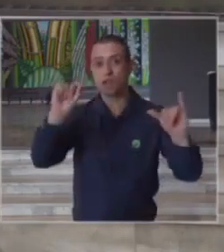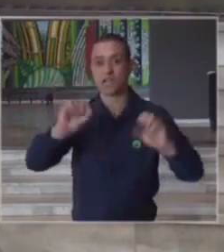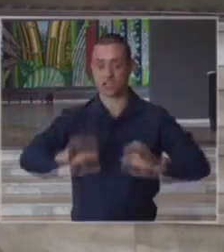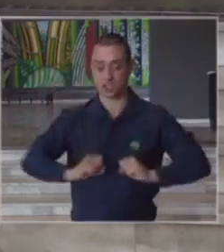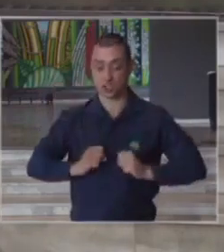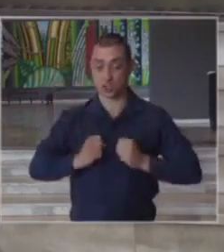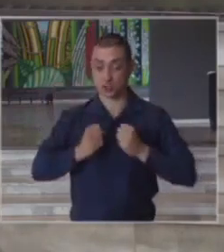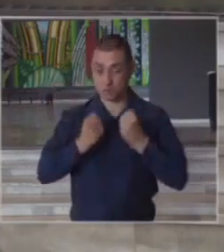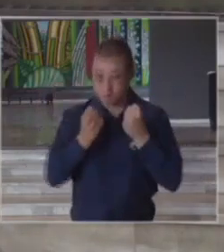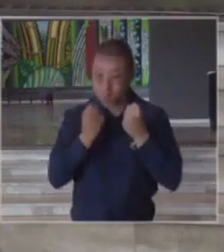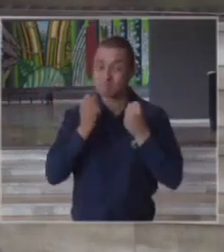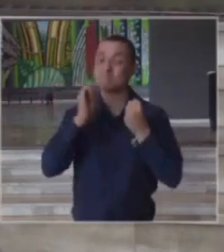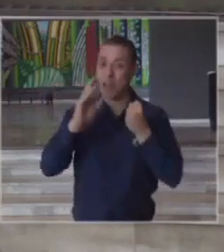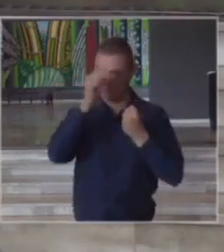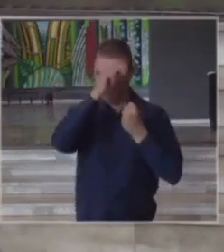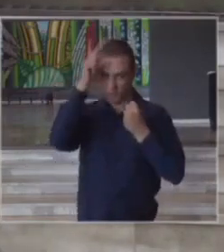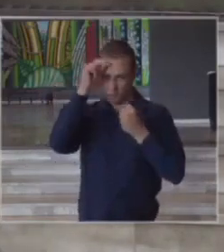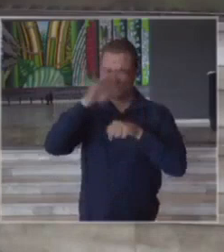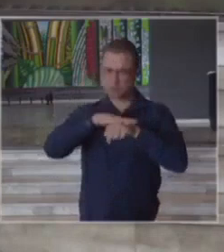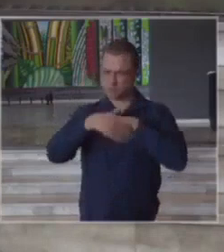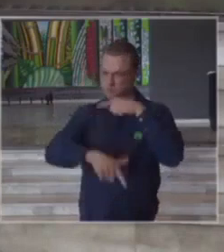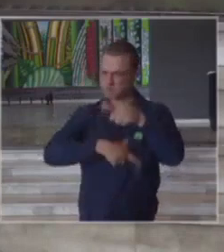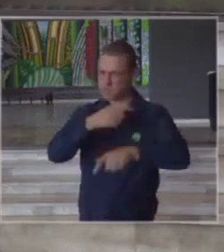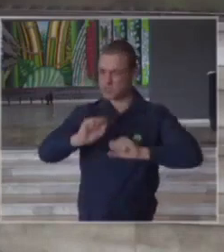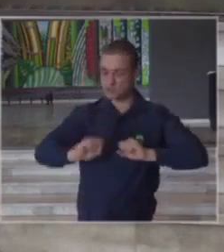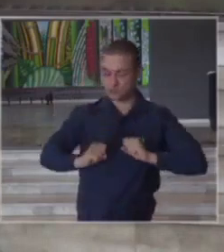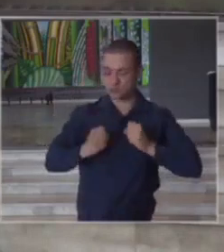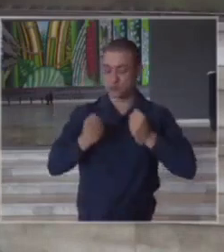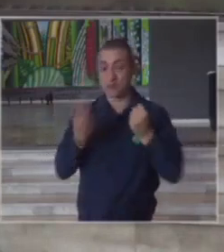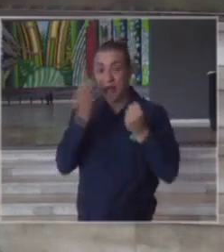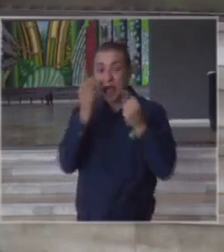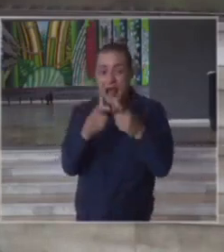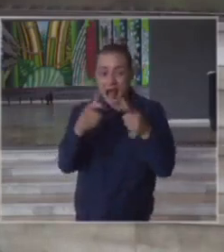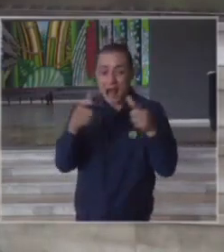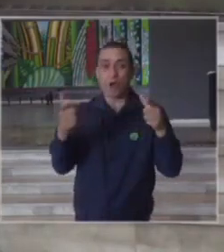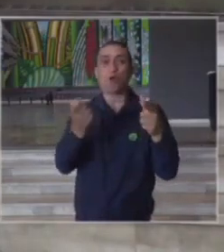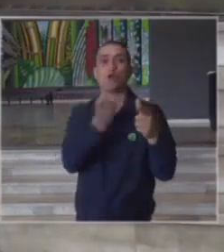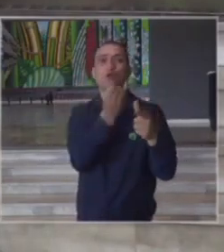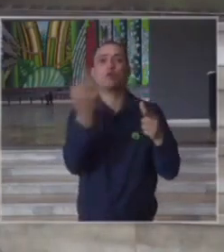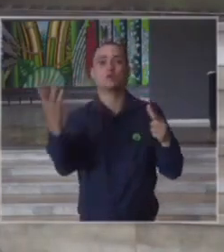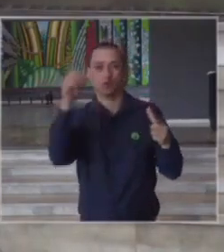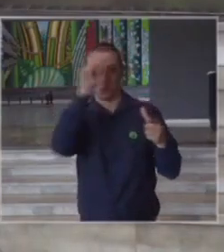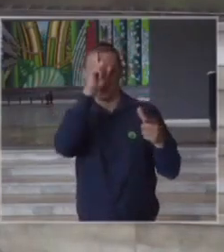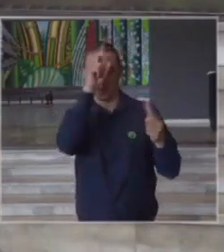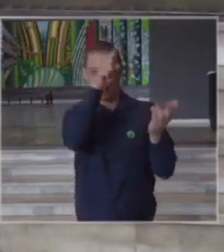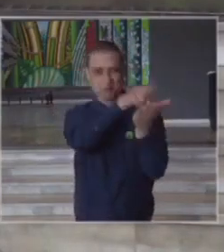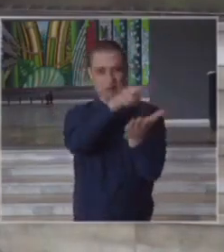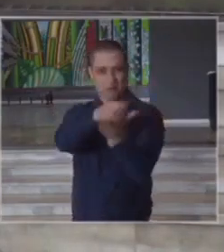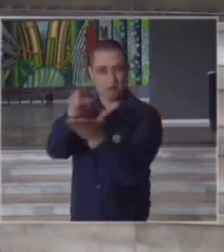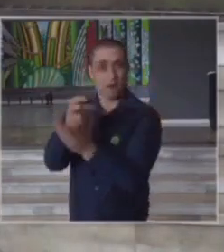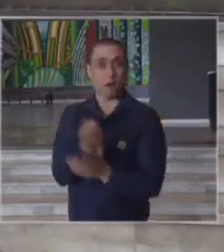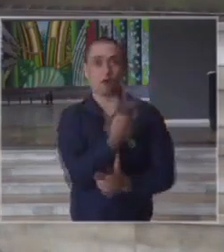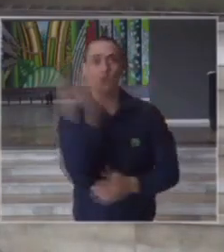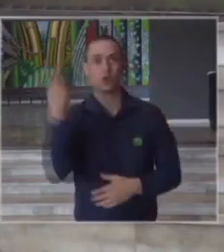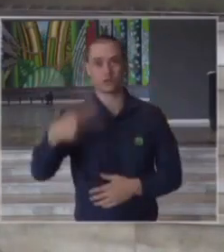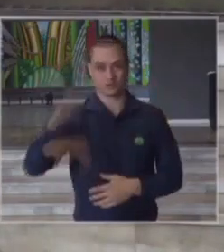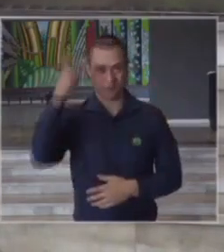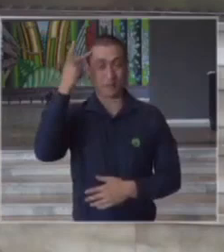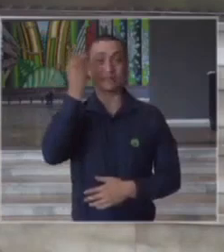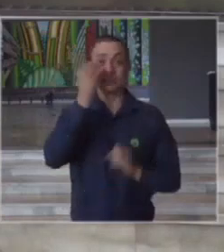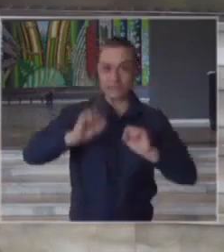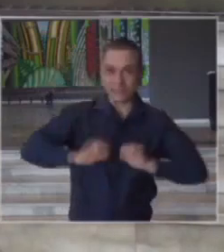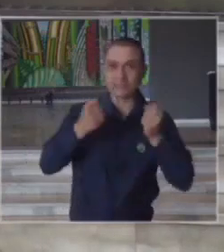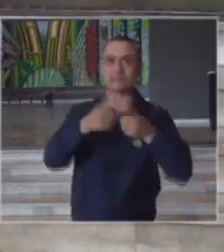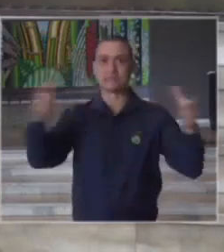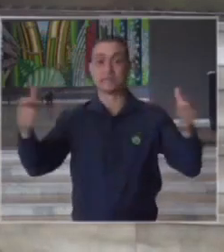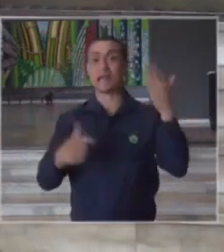esforço que a Prefeitura tem feito para ampliação do número de leitos aqui na cidade de São Paulo nós tínhamos